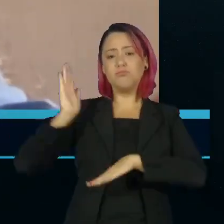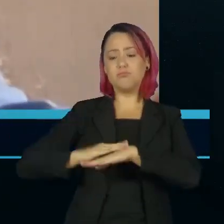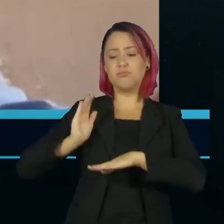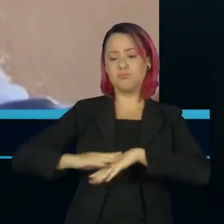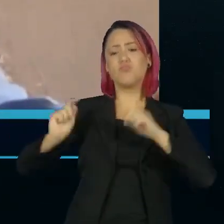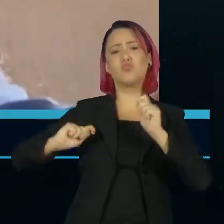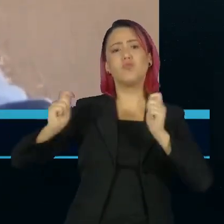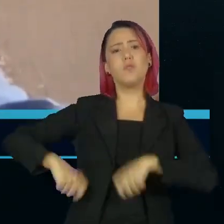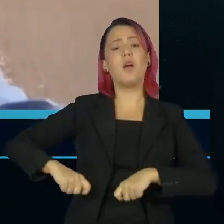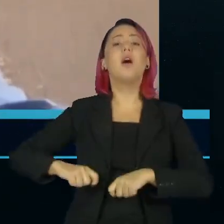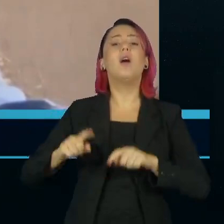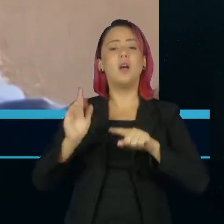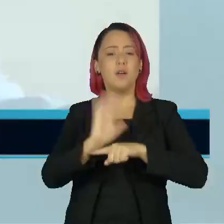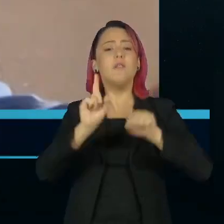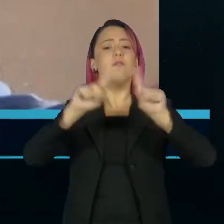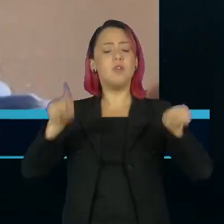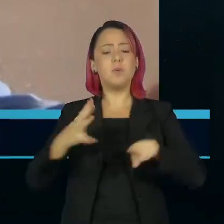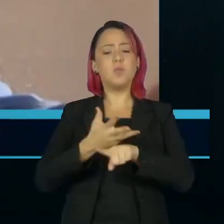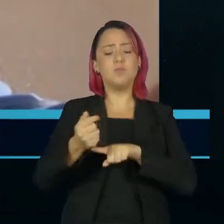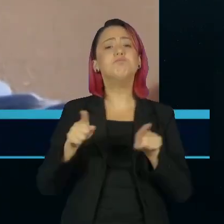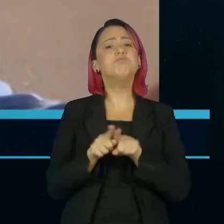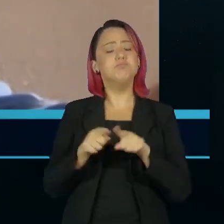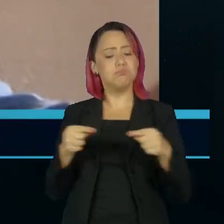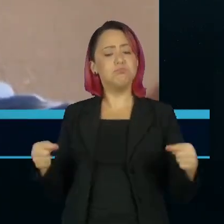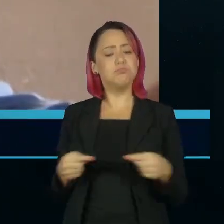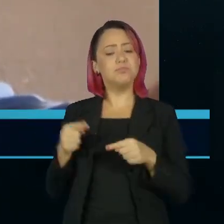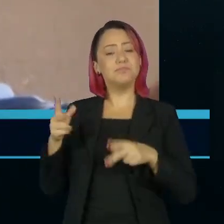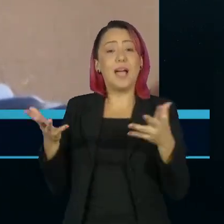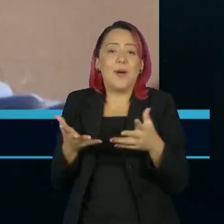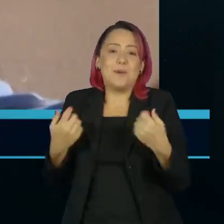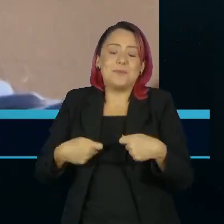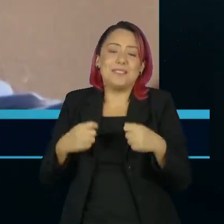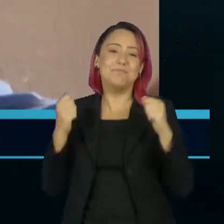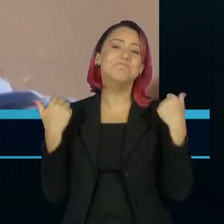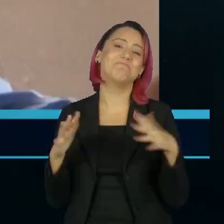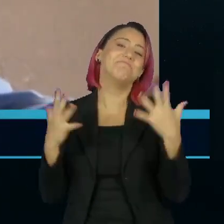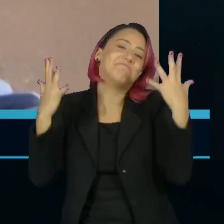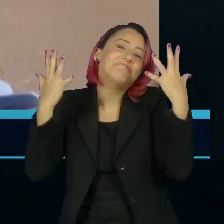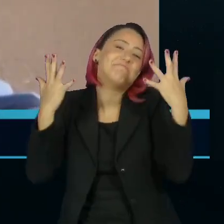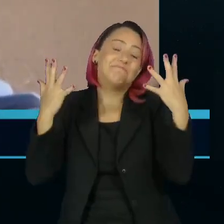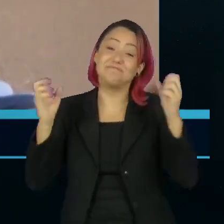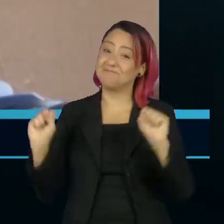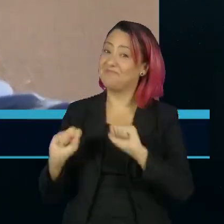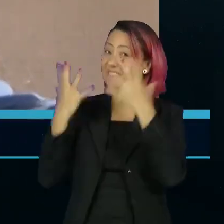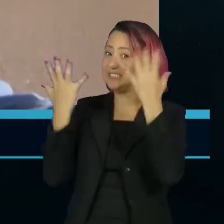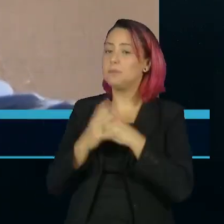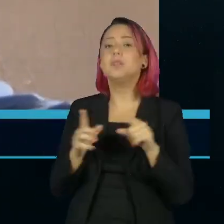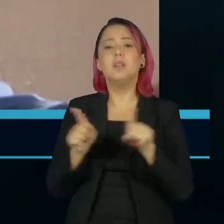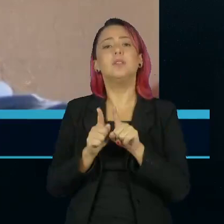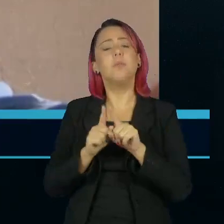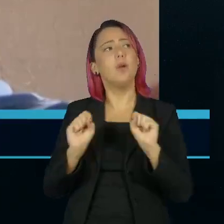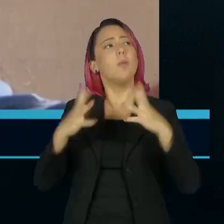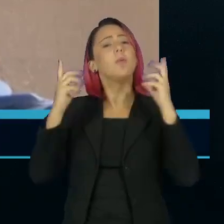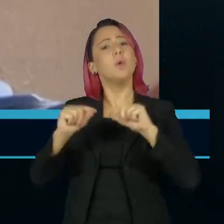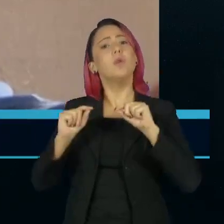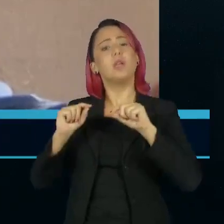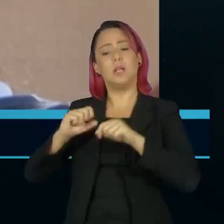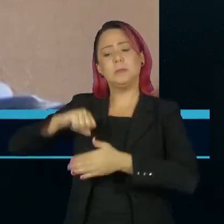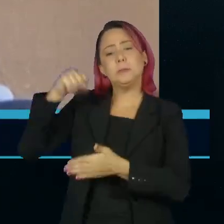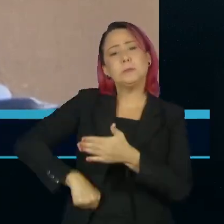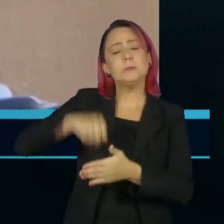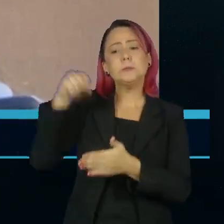filmes de excelente qualidade. É comemorar agora esse prêmio e a luta dos povos indígenas pela